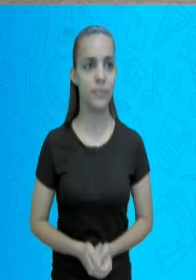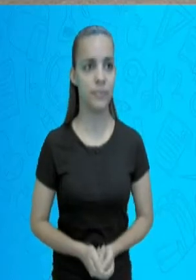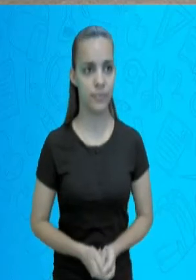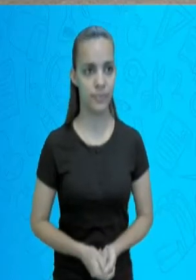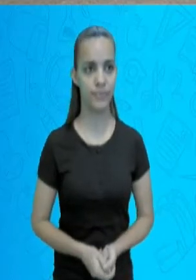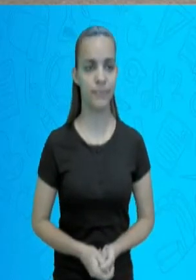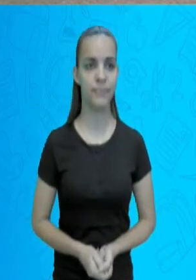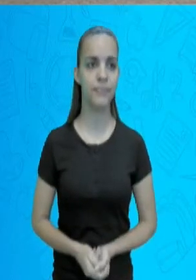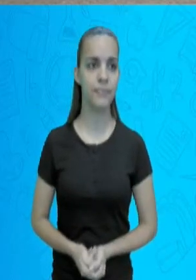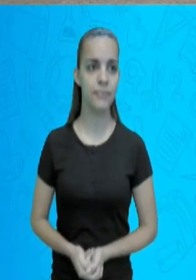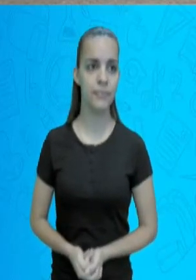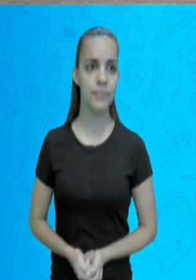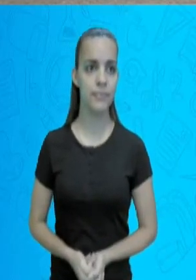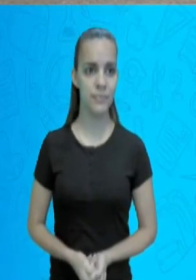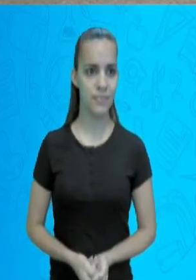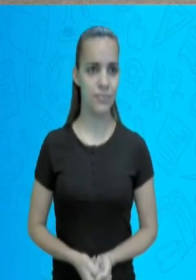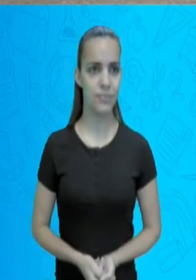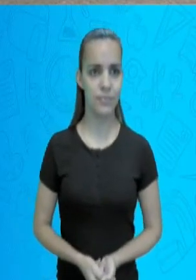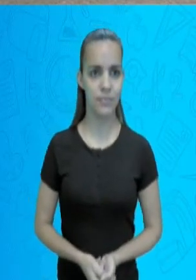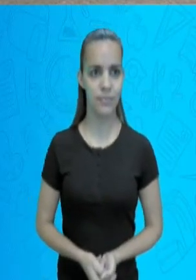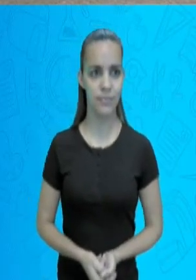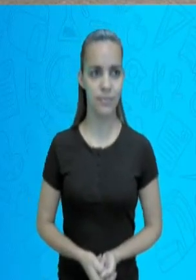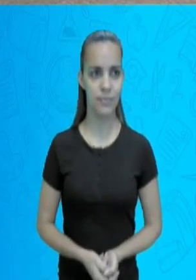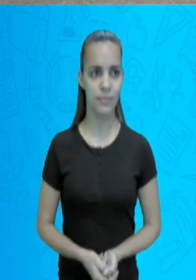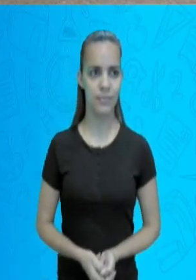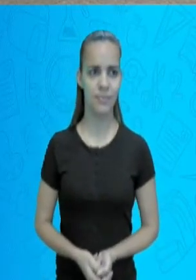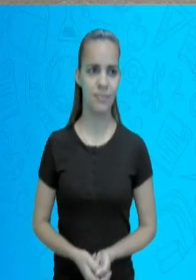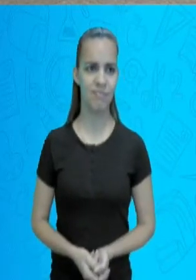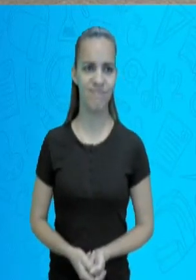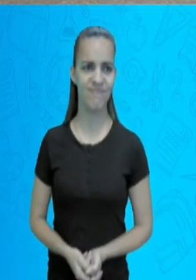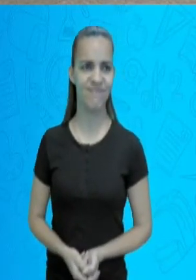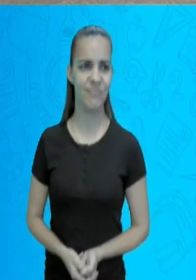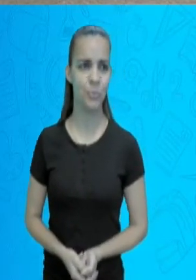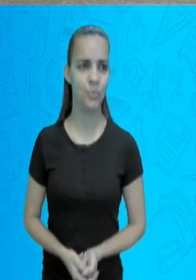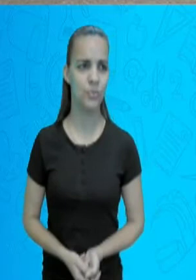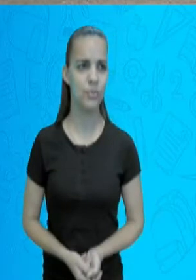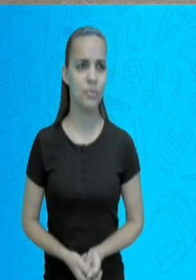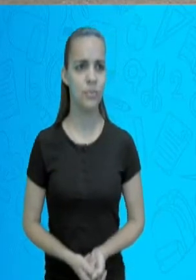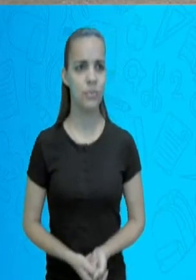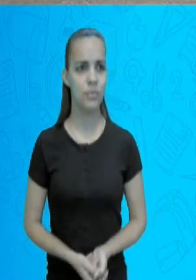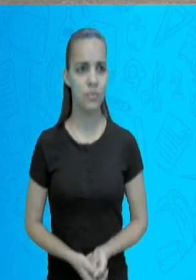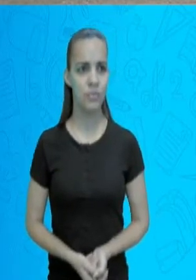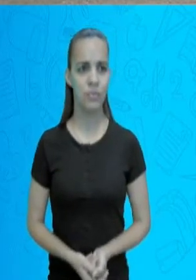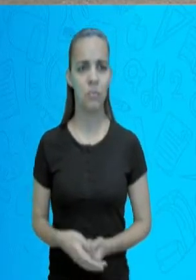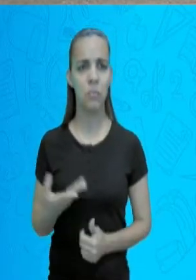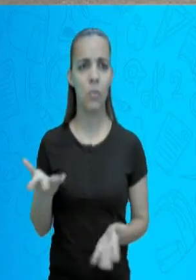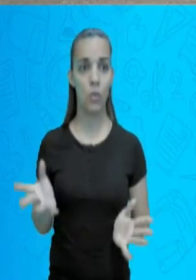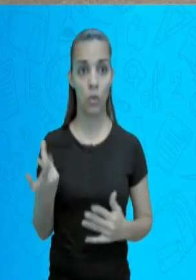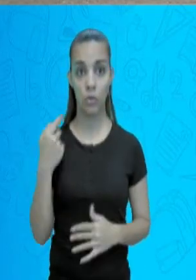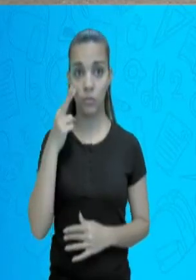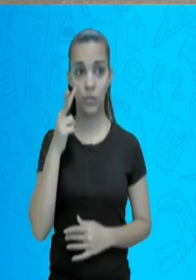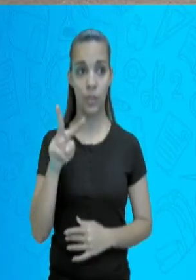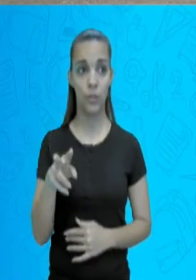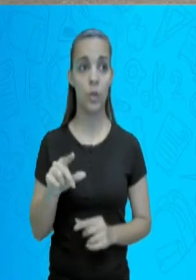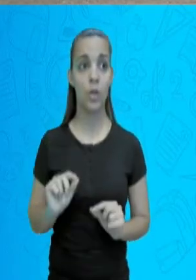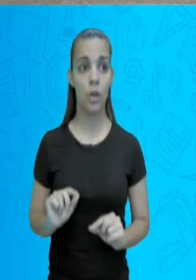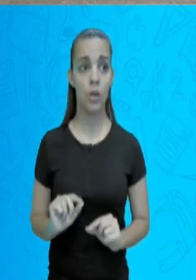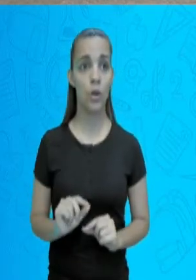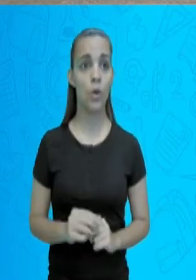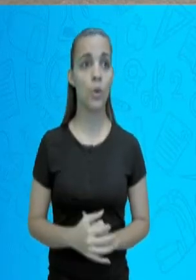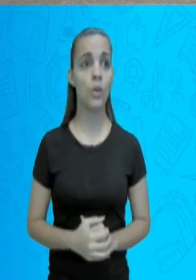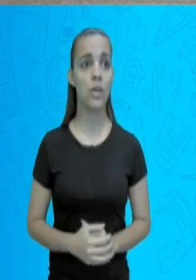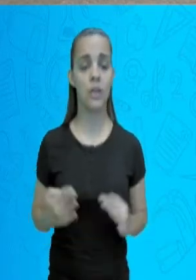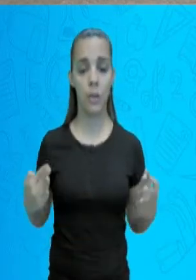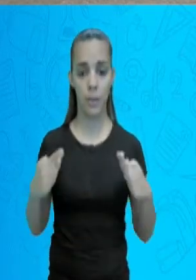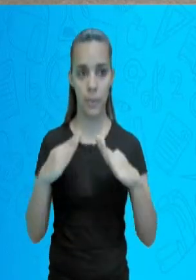Ok? Então, nós já vimos o que é uma pirâmide etária